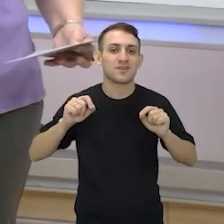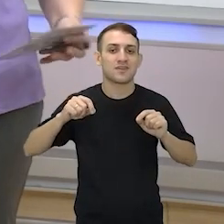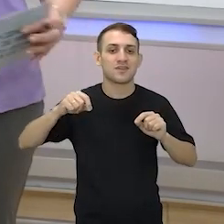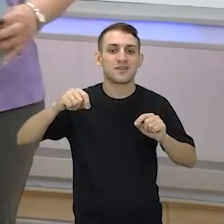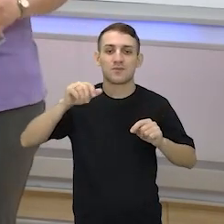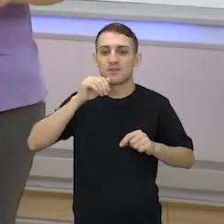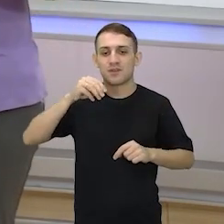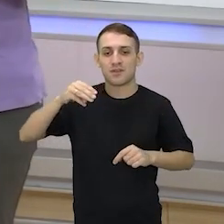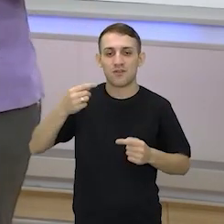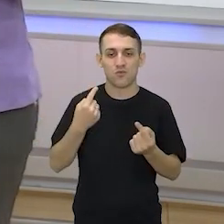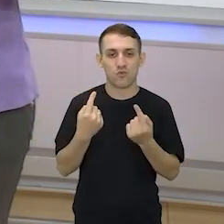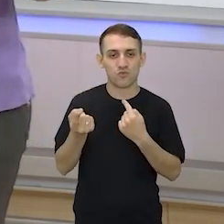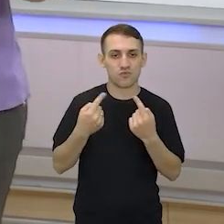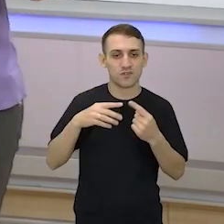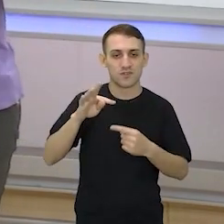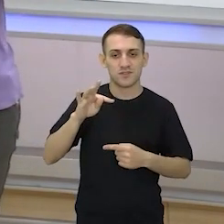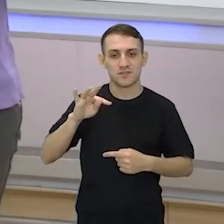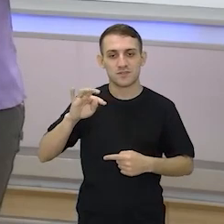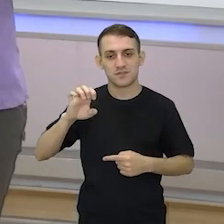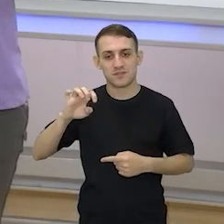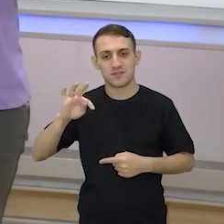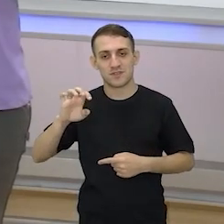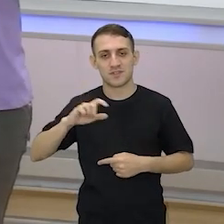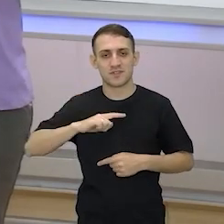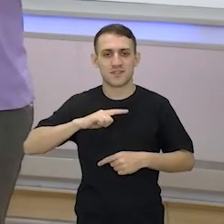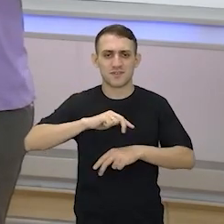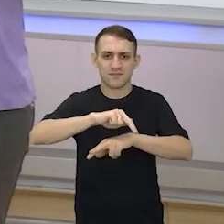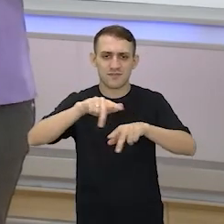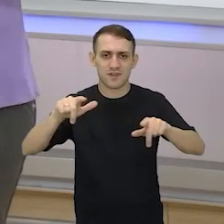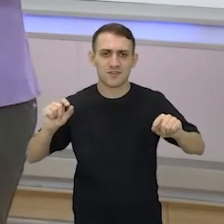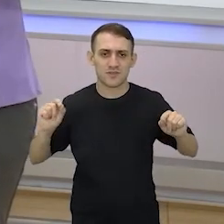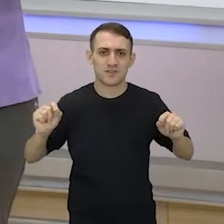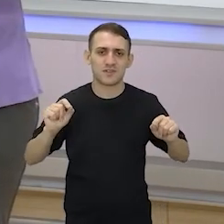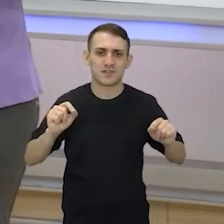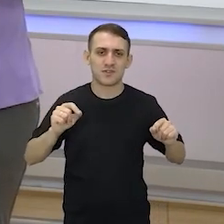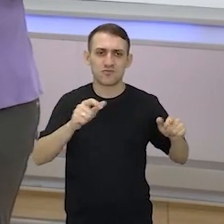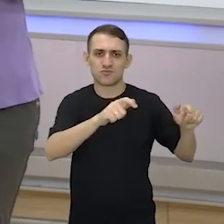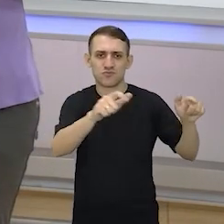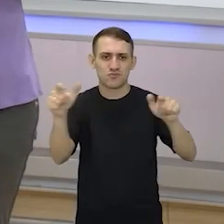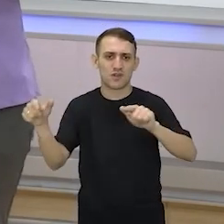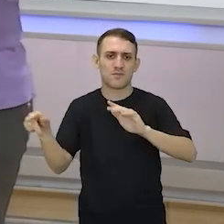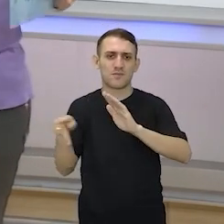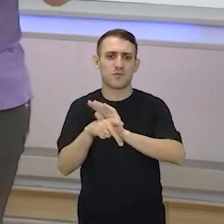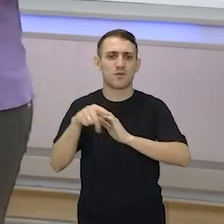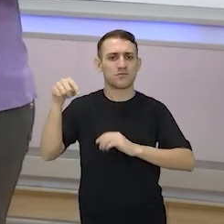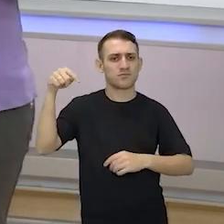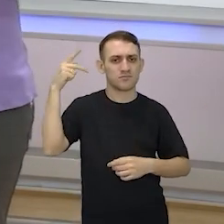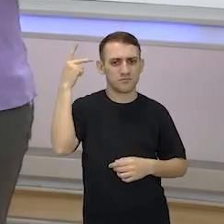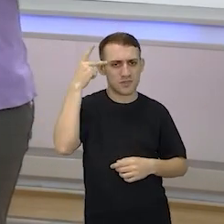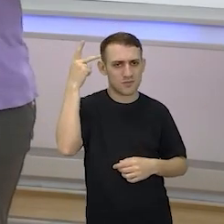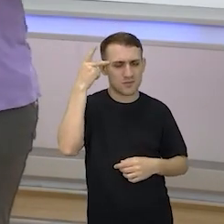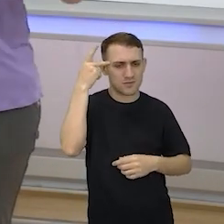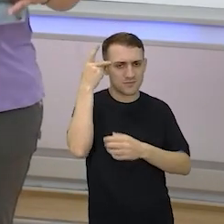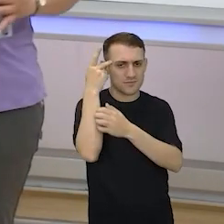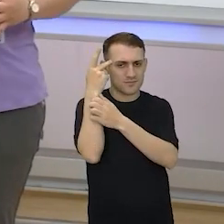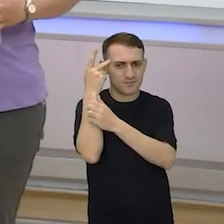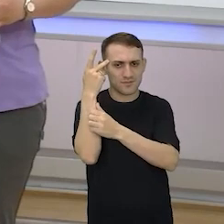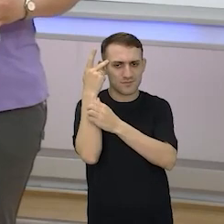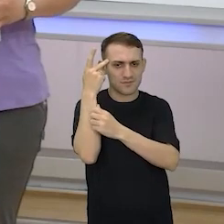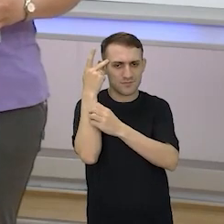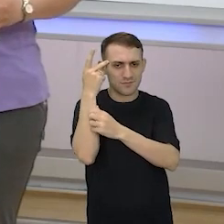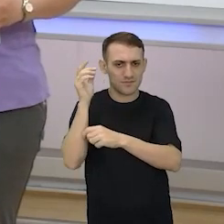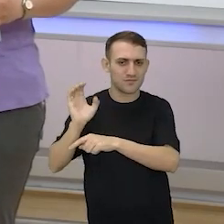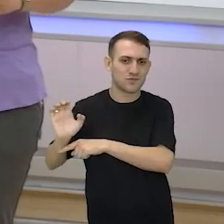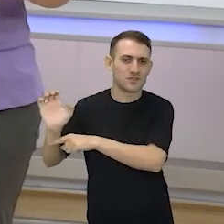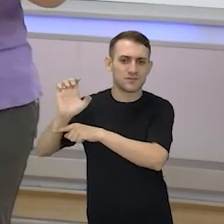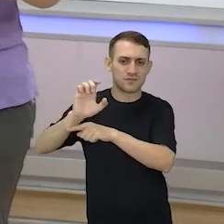Tietê com várias zonas, né? Porque é chamado de zona leste, zona oeste do nosso estado,